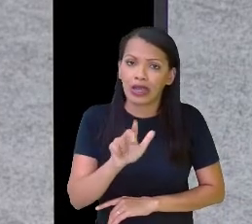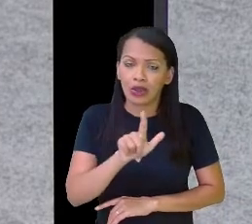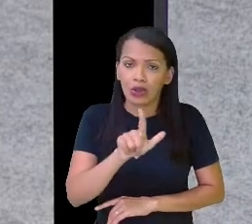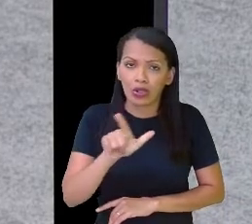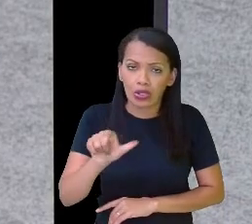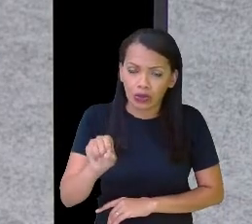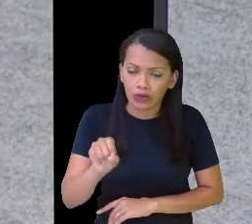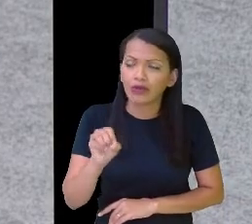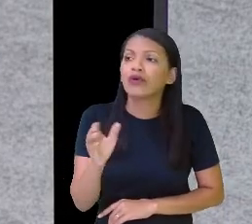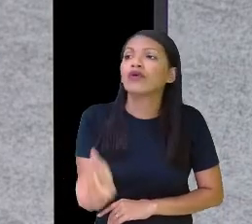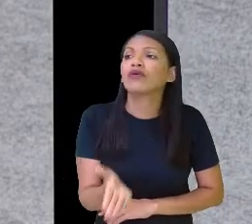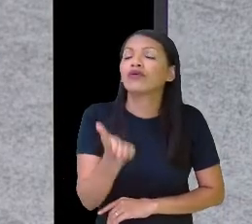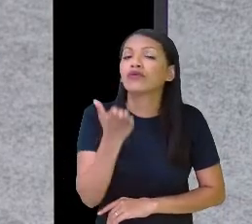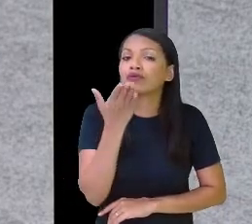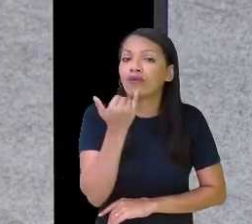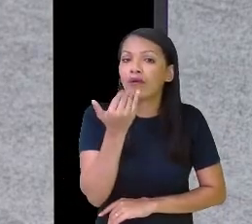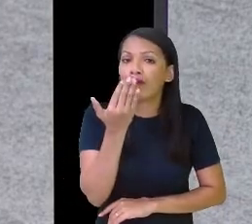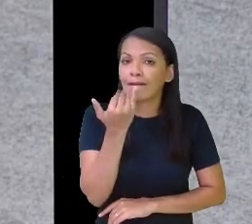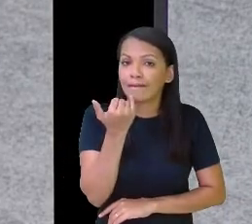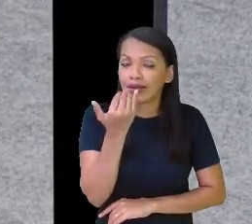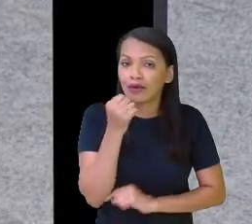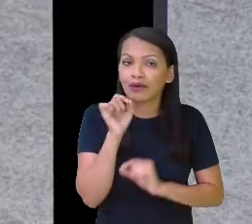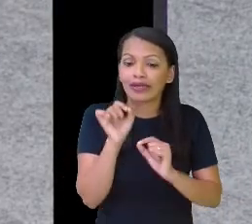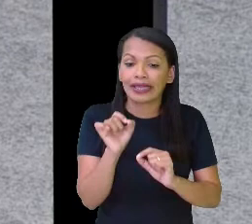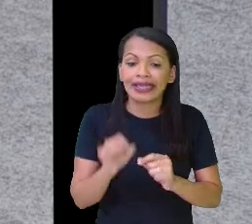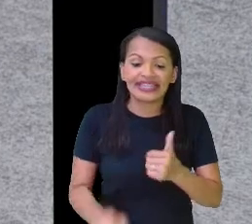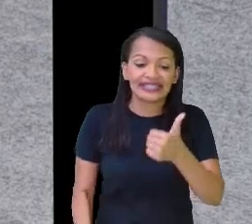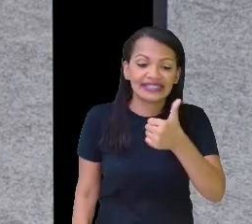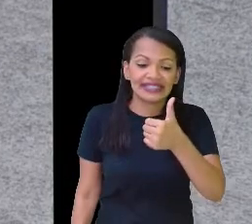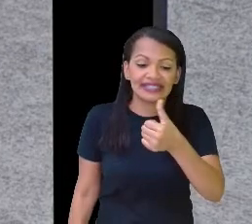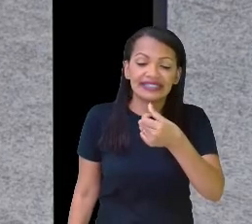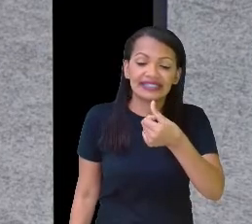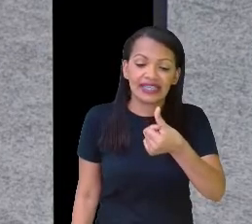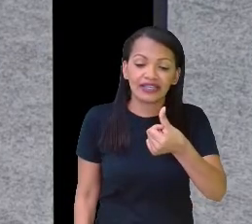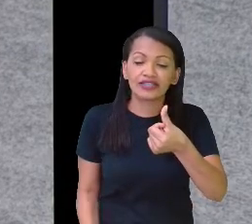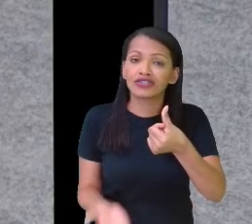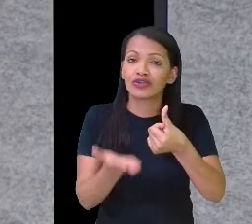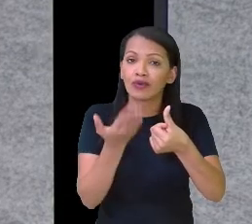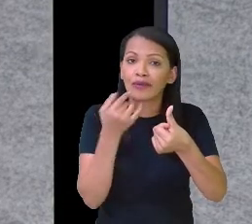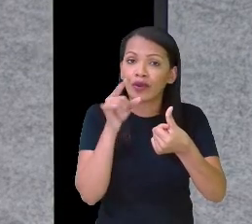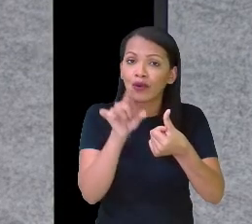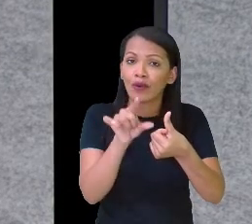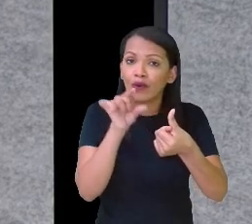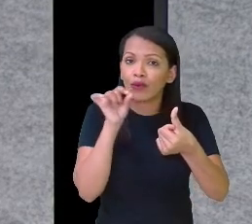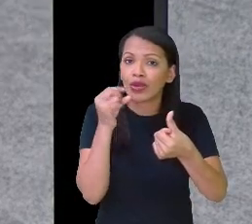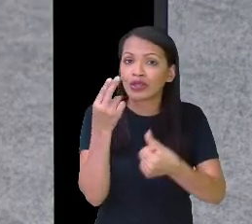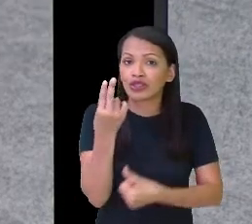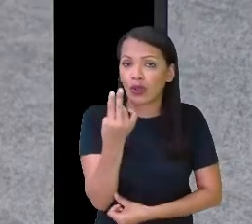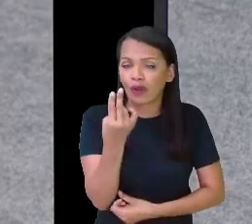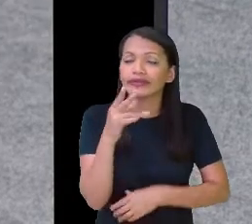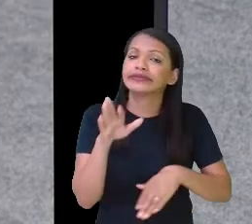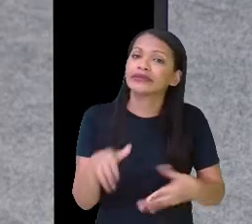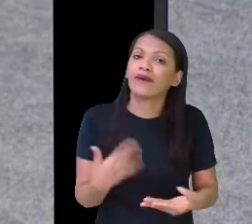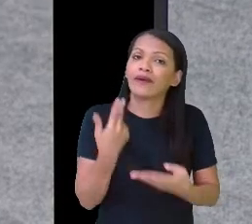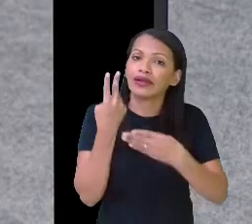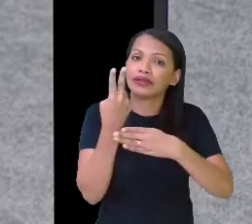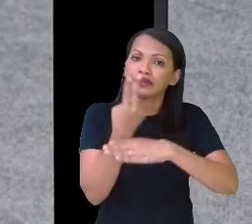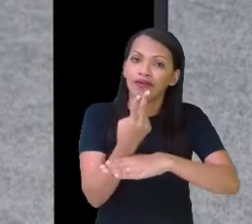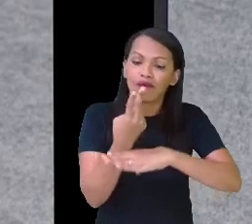que o inteiro dele foi dividido. E Júlia comeu três